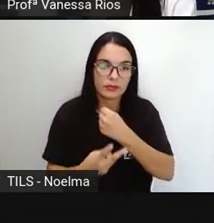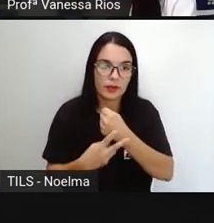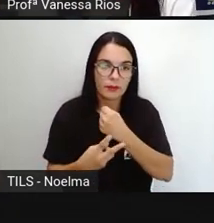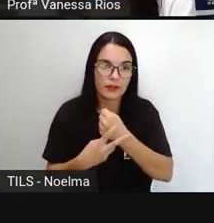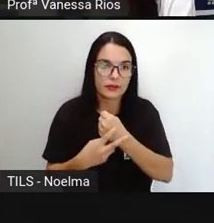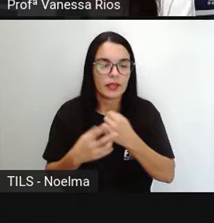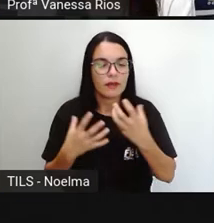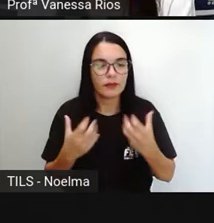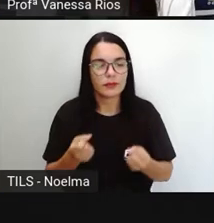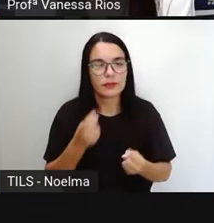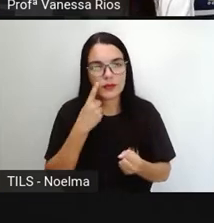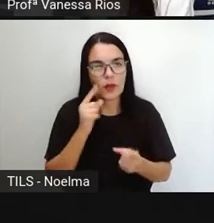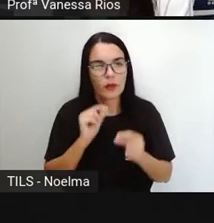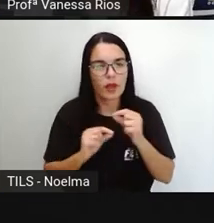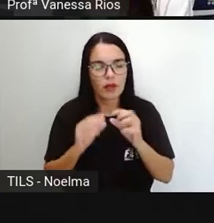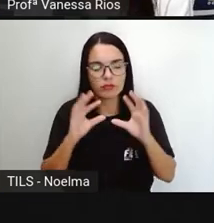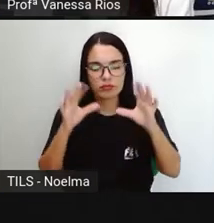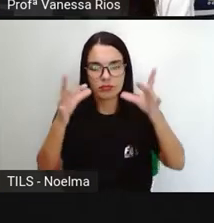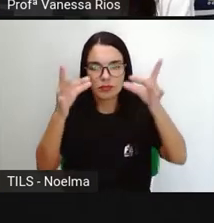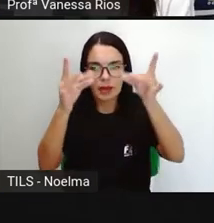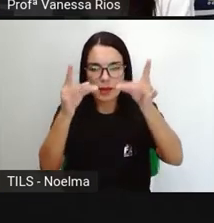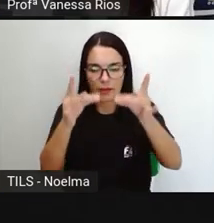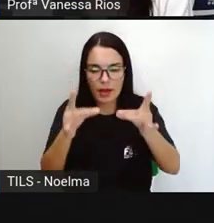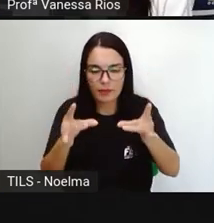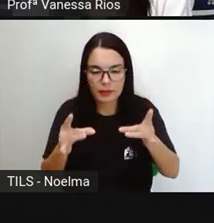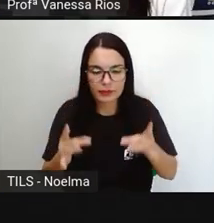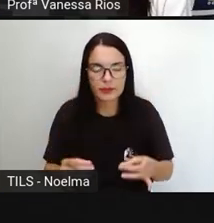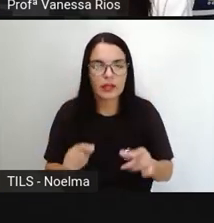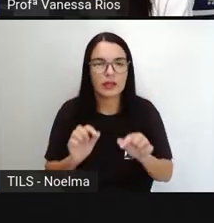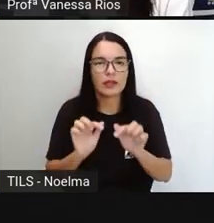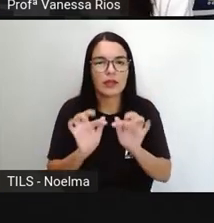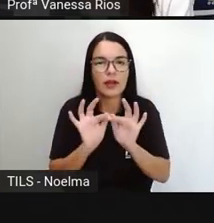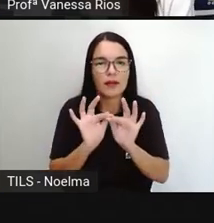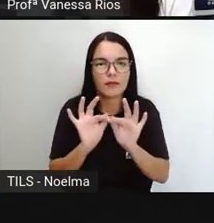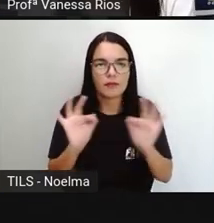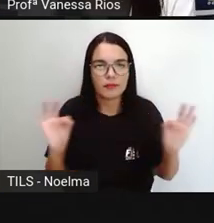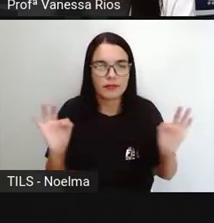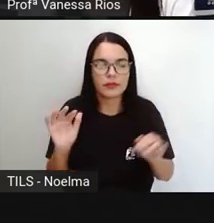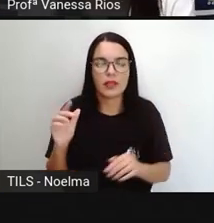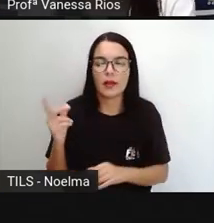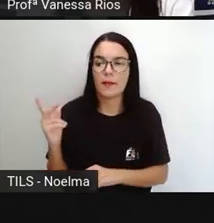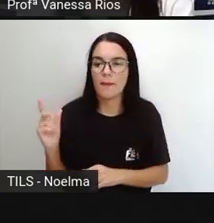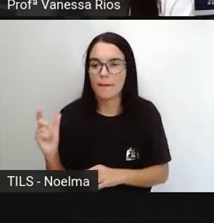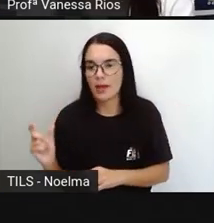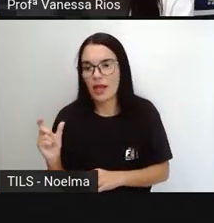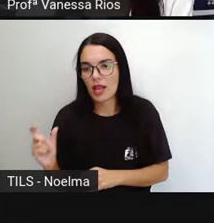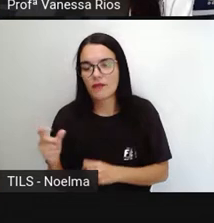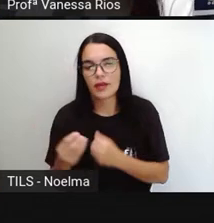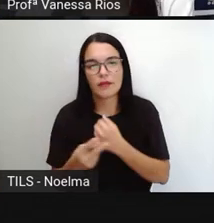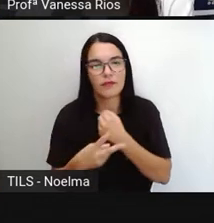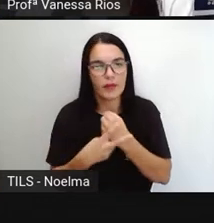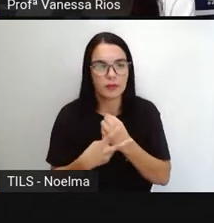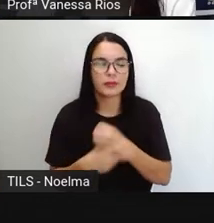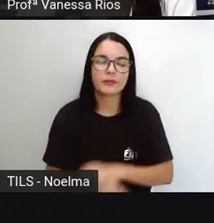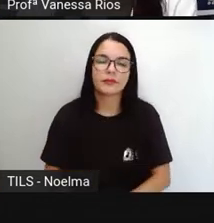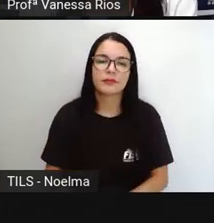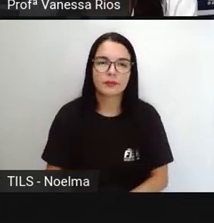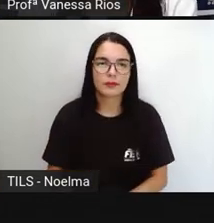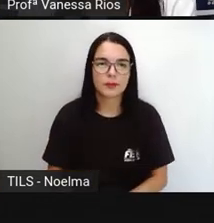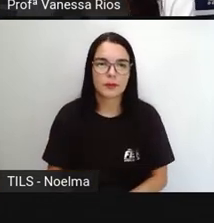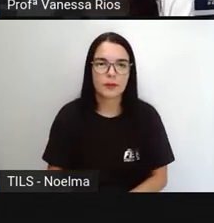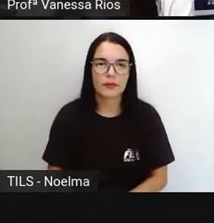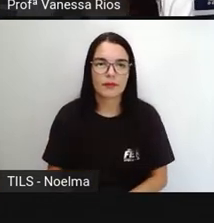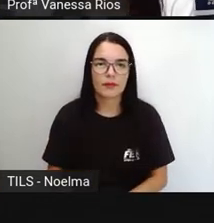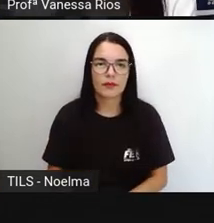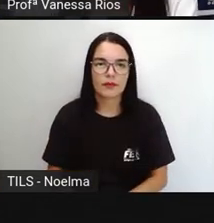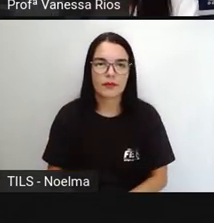vai pensar em cada parte que vai formando a palavra classificada como verbo. Então o verbo tem